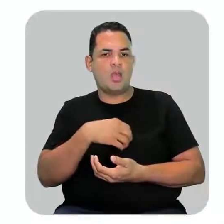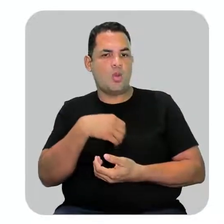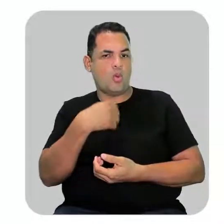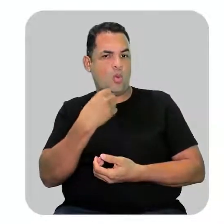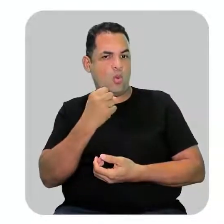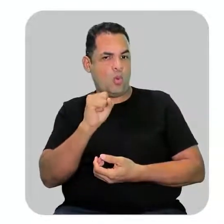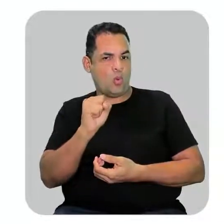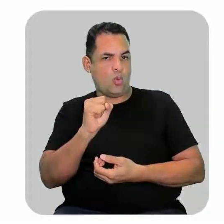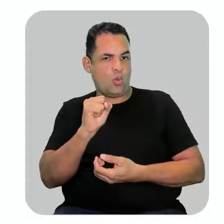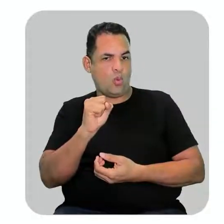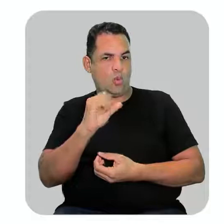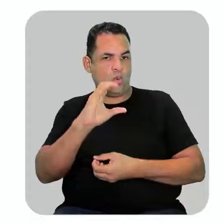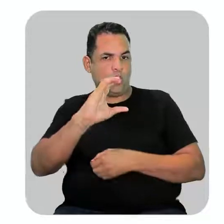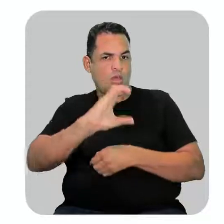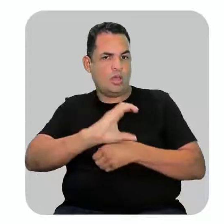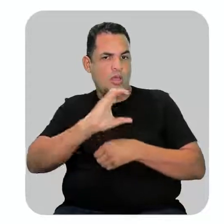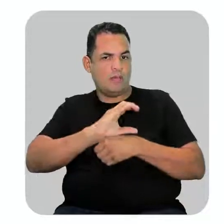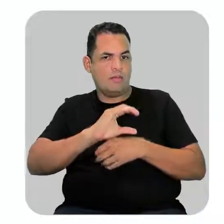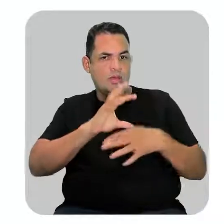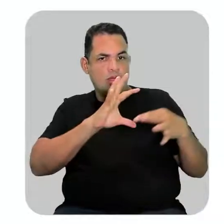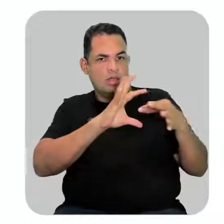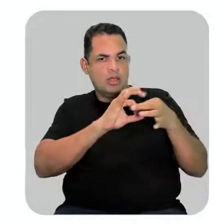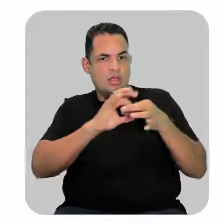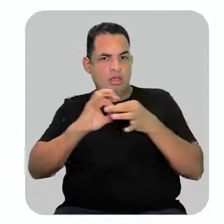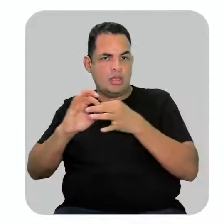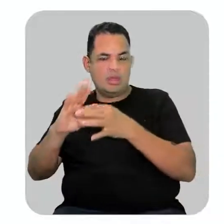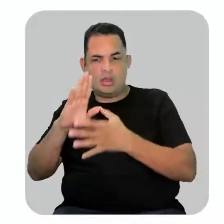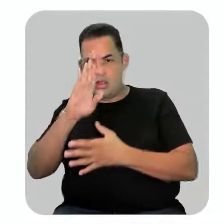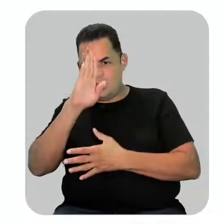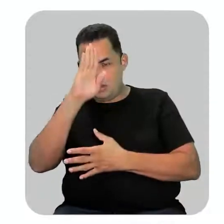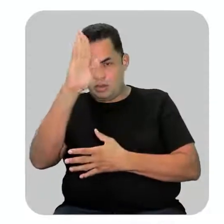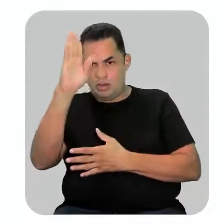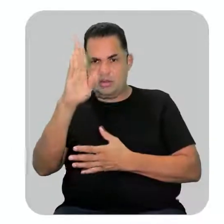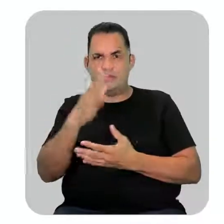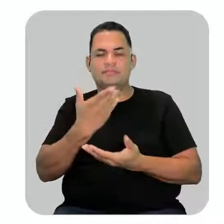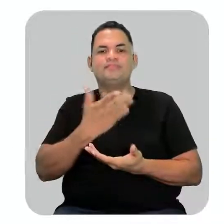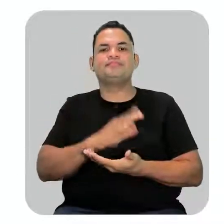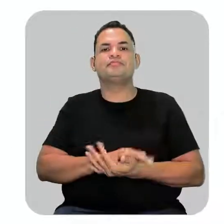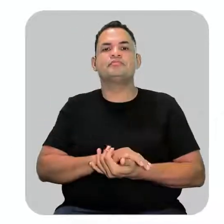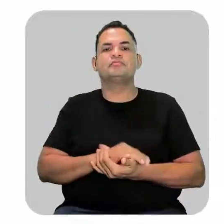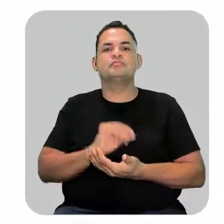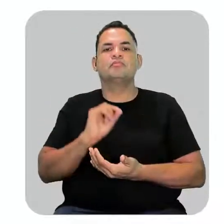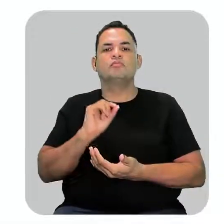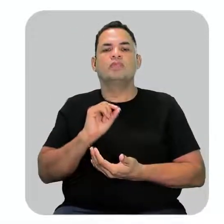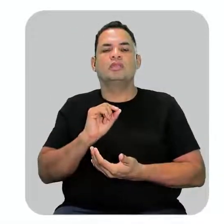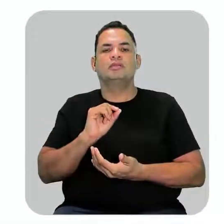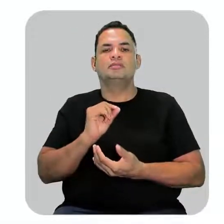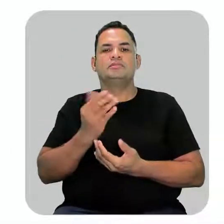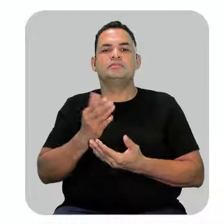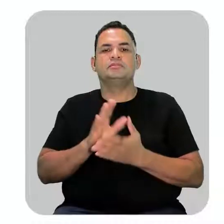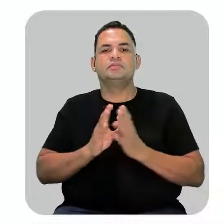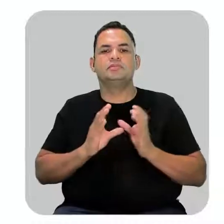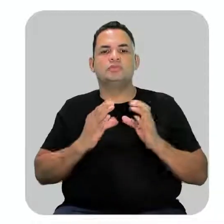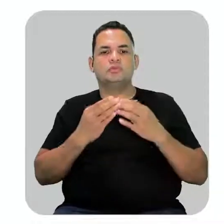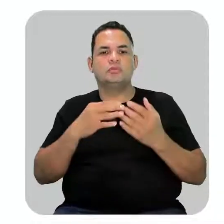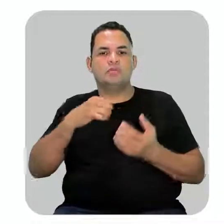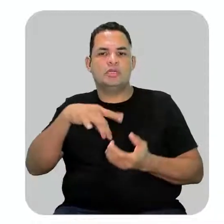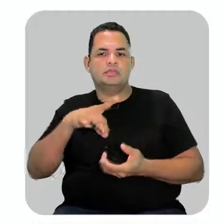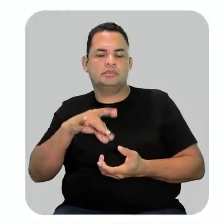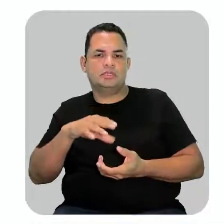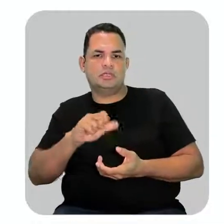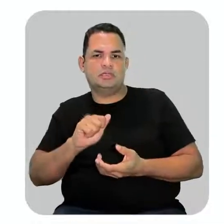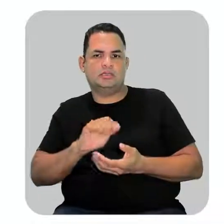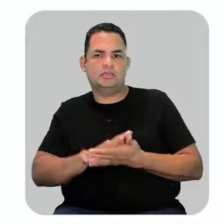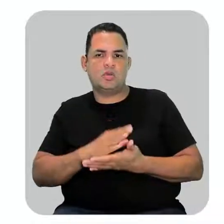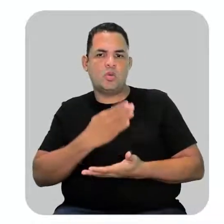principal e vem o nome olha só o carbono onde está a nossa ligação com o grupo metil então